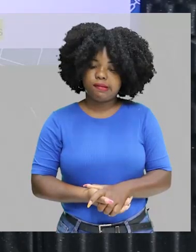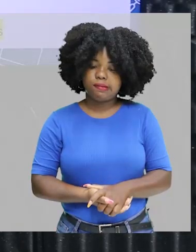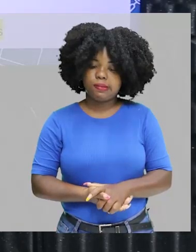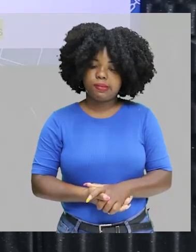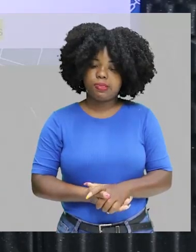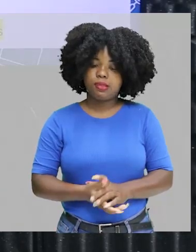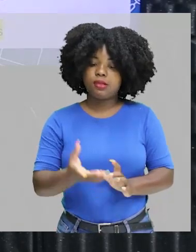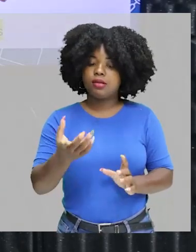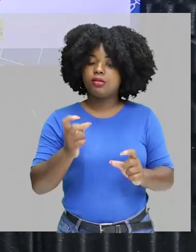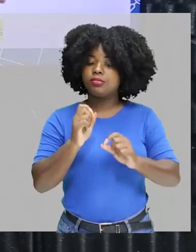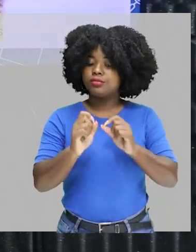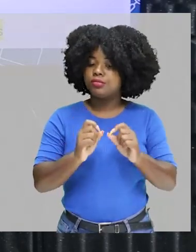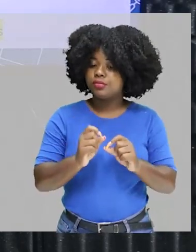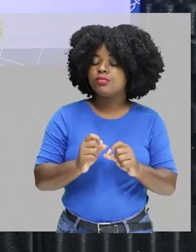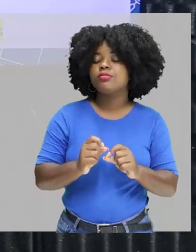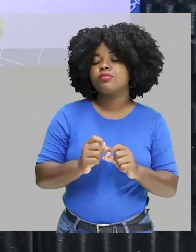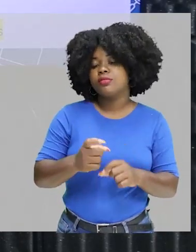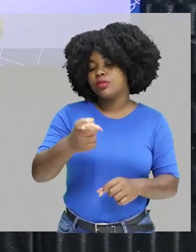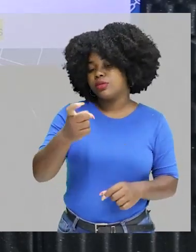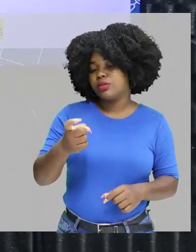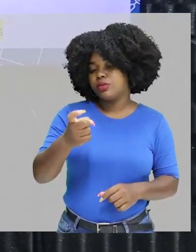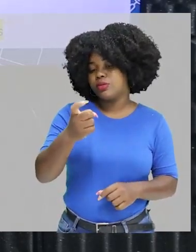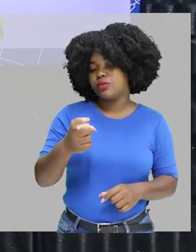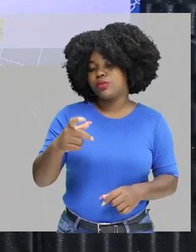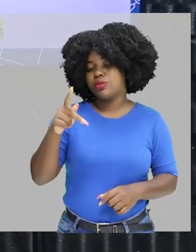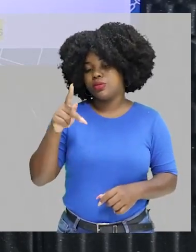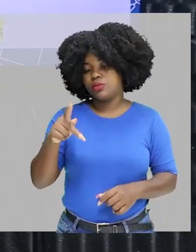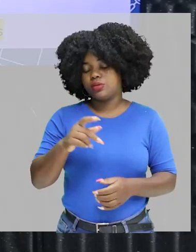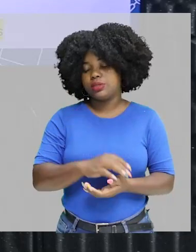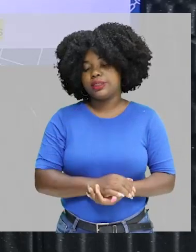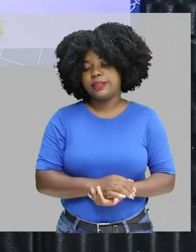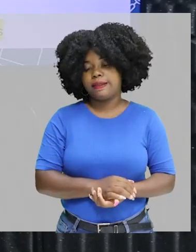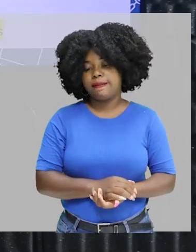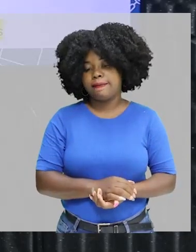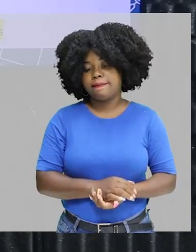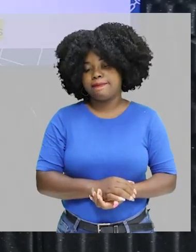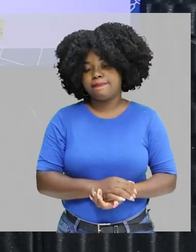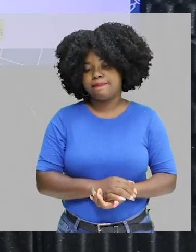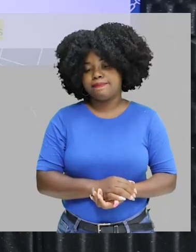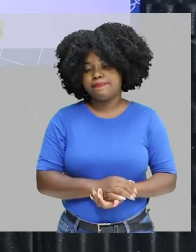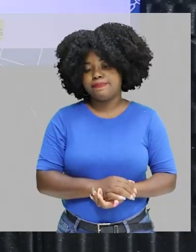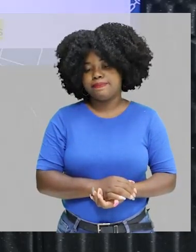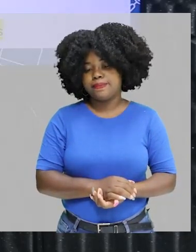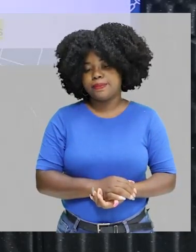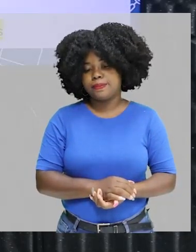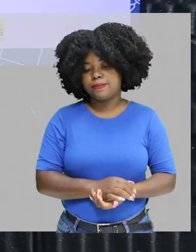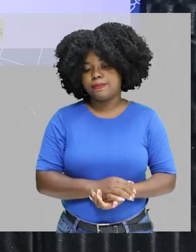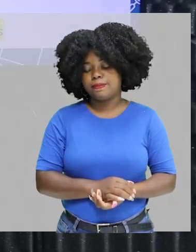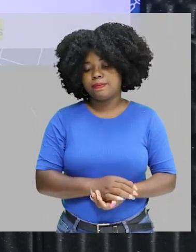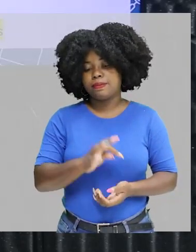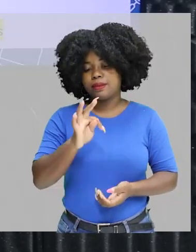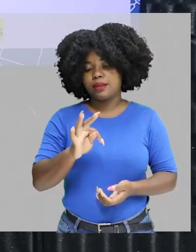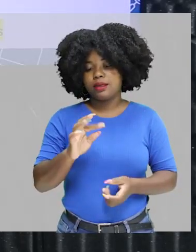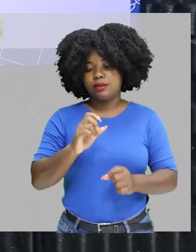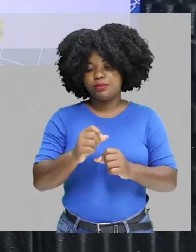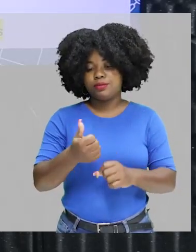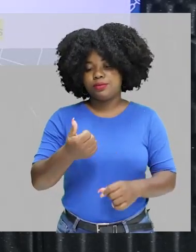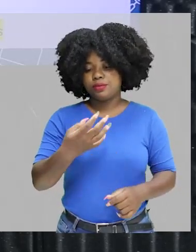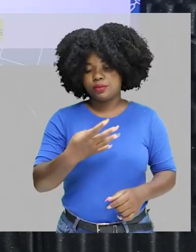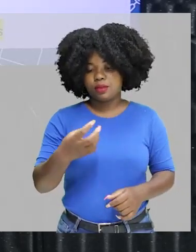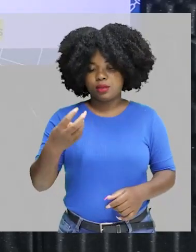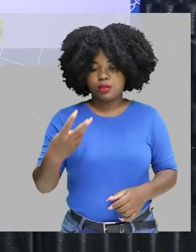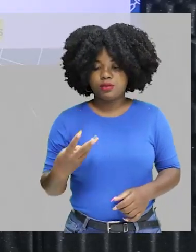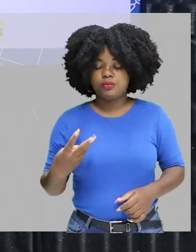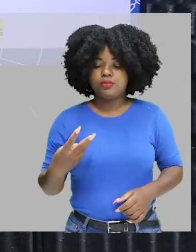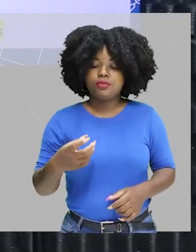queremos quem? Nós queremos o valor de p. Tudo bem? Olha só. O tempo vale 143.